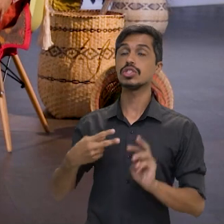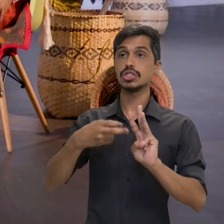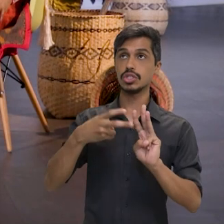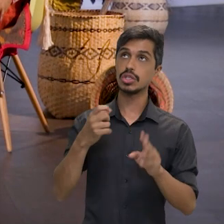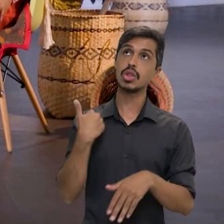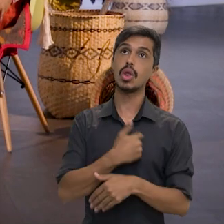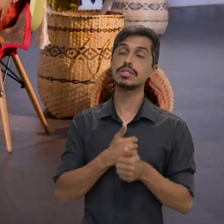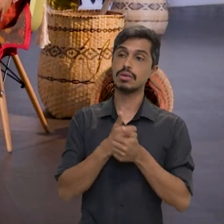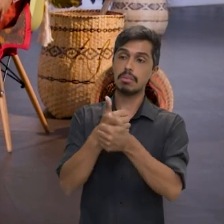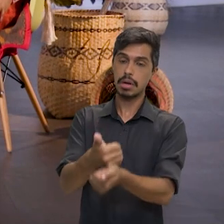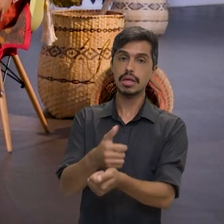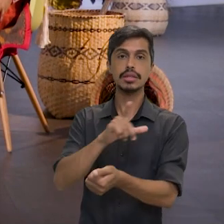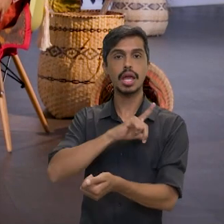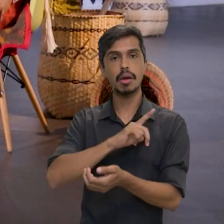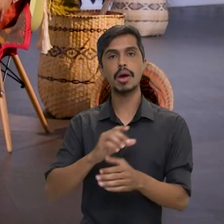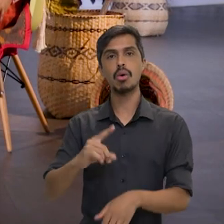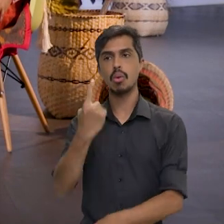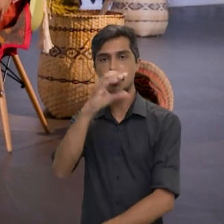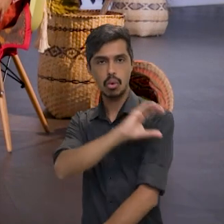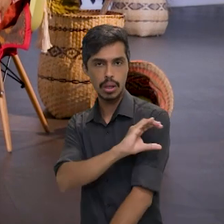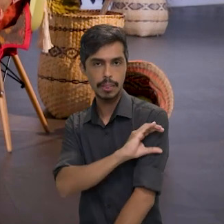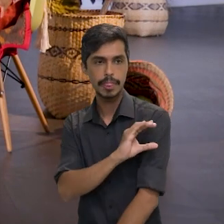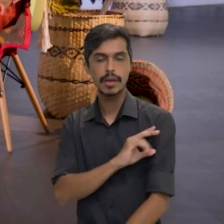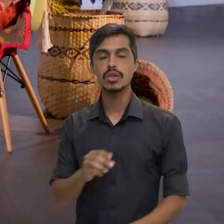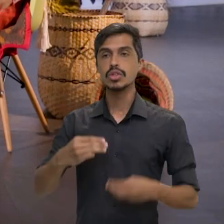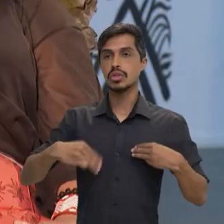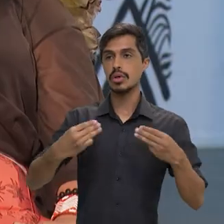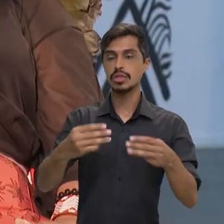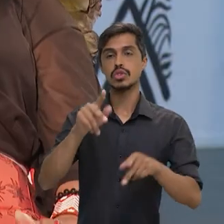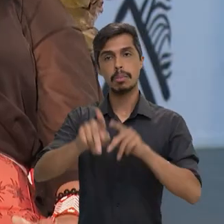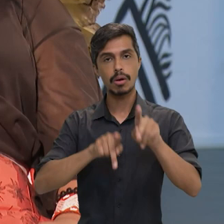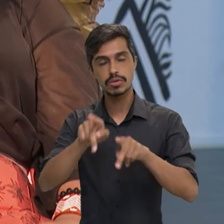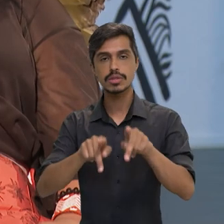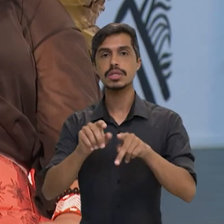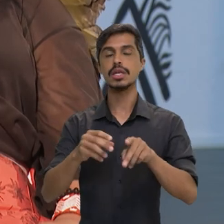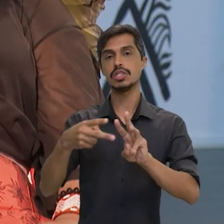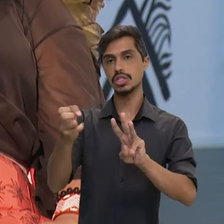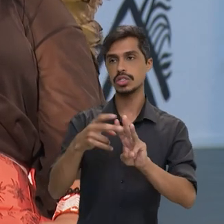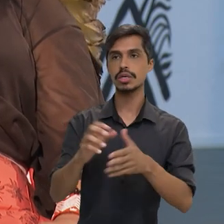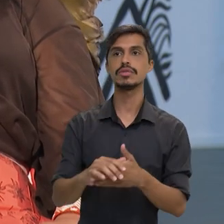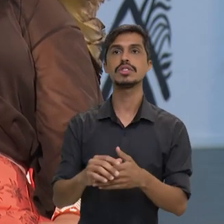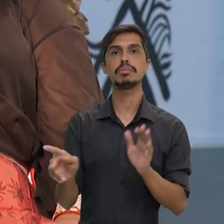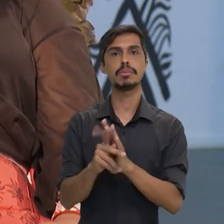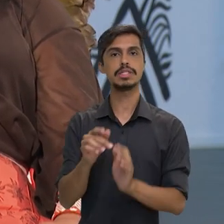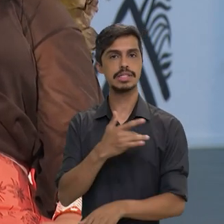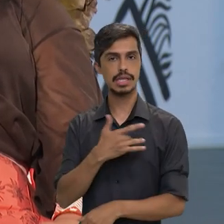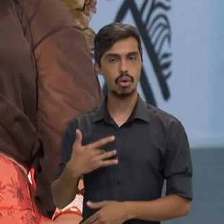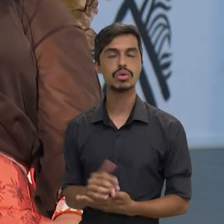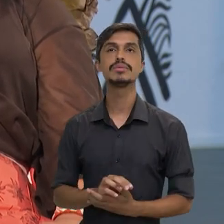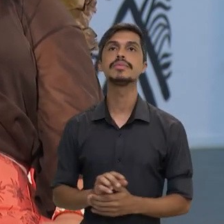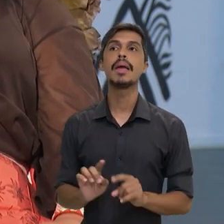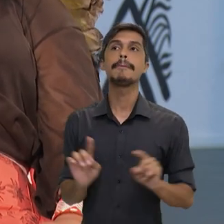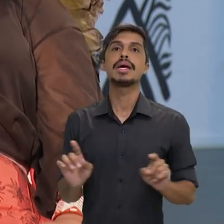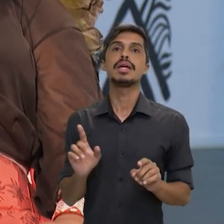indígena, a gente acompanha, Temos uma coordenação no Ministério dos Povos Indígenas de Saúde,